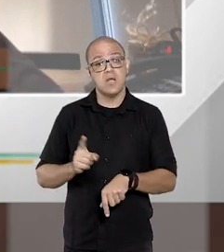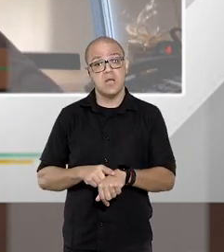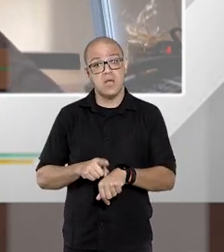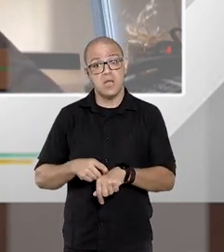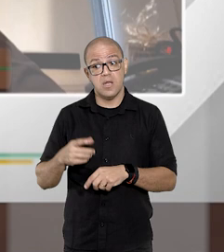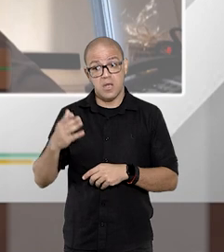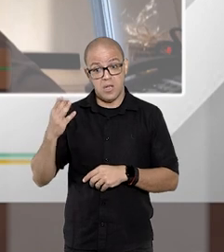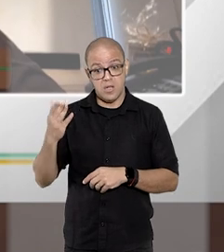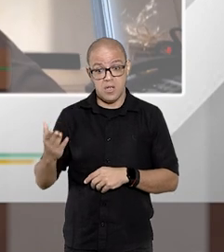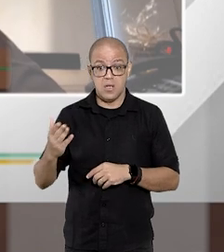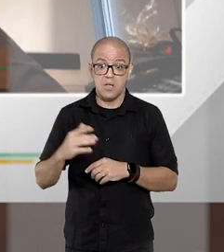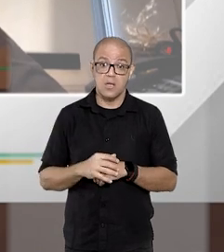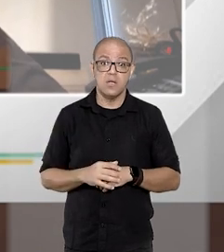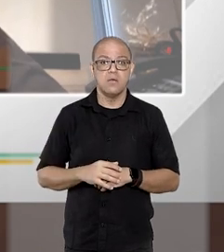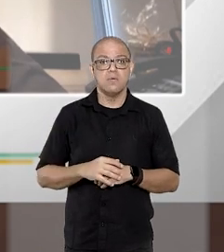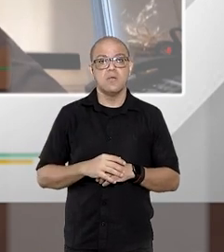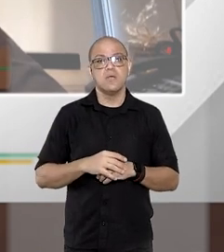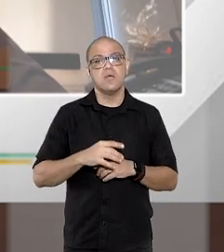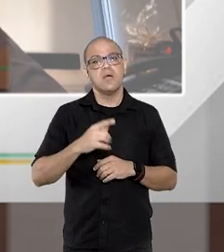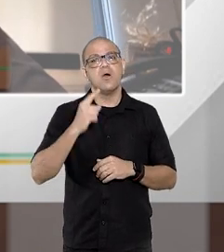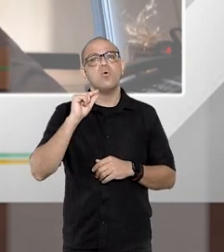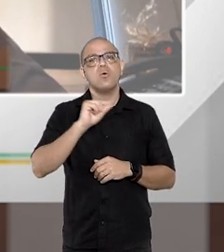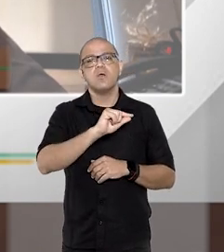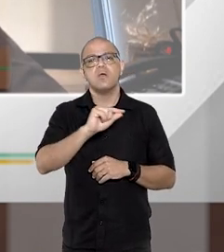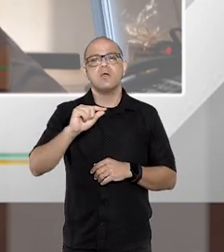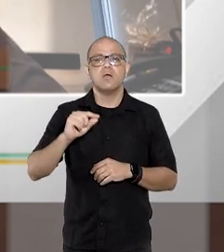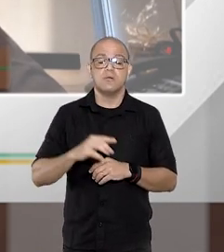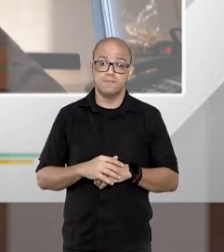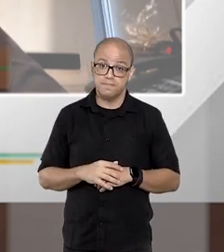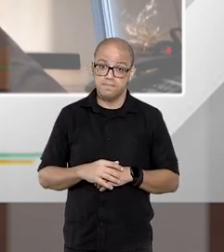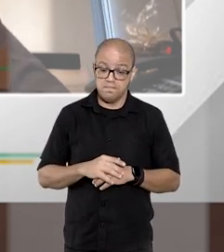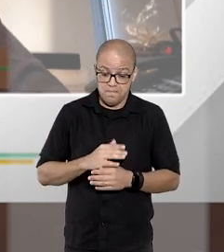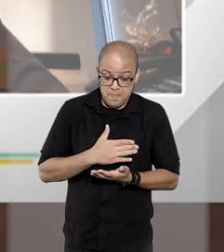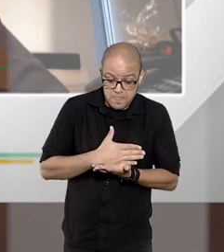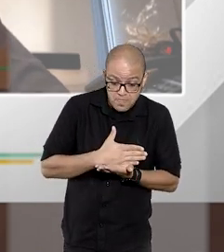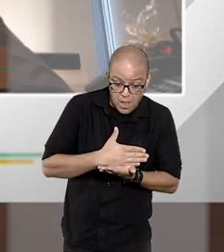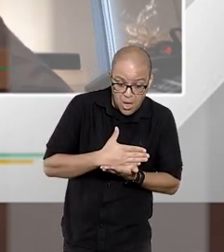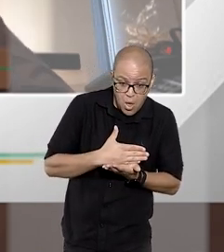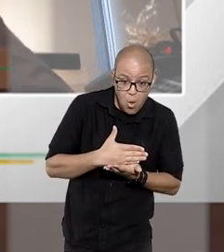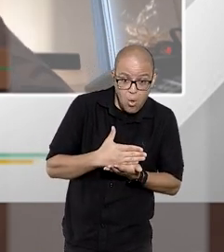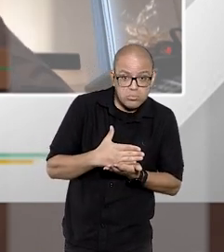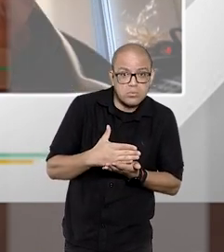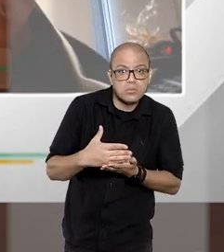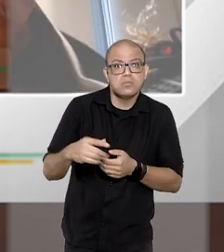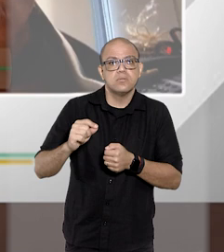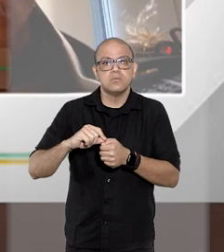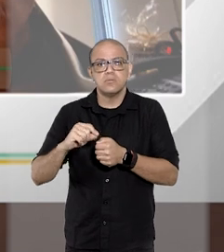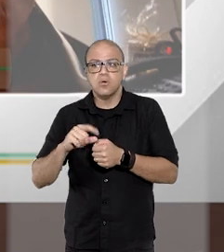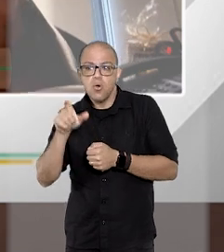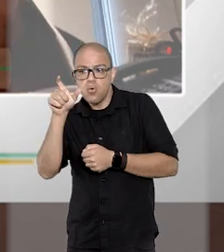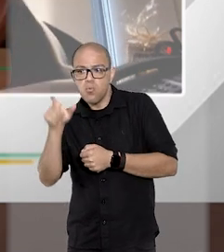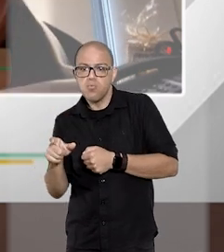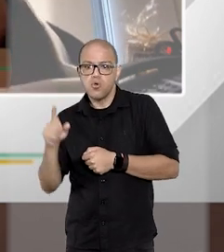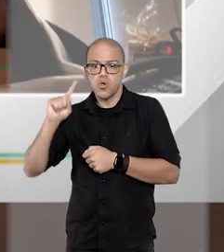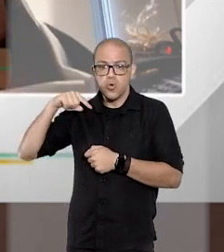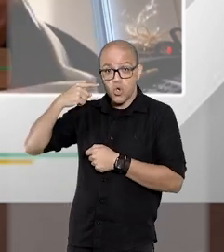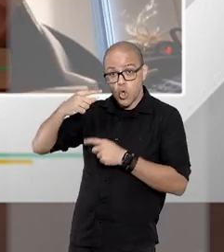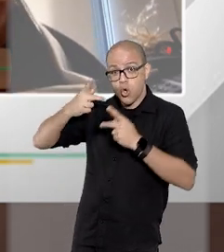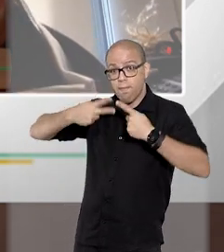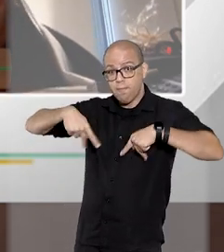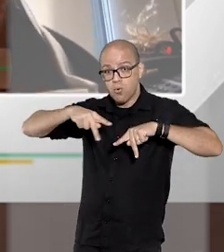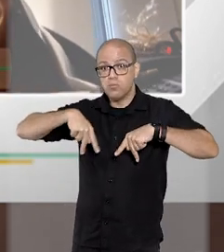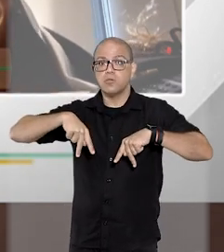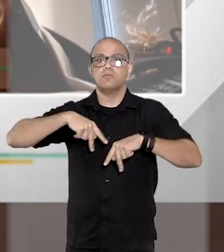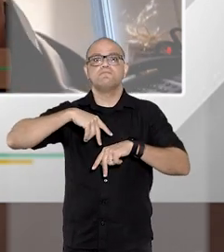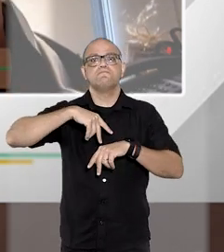momento sob uma perspectiva é bem plausível qual era a perspectiva estava se construindo um modelo de advocacia